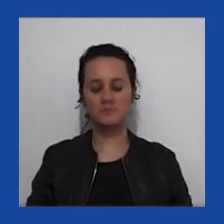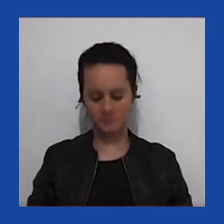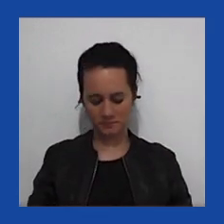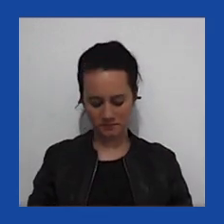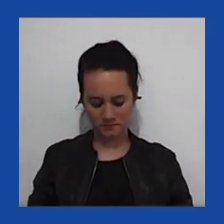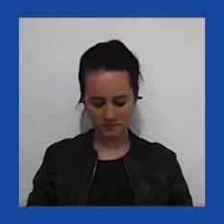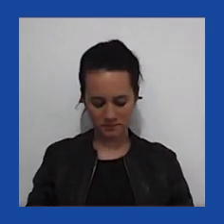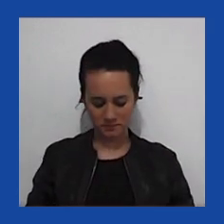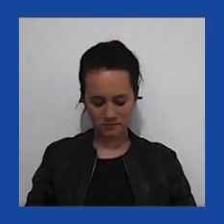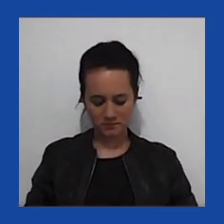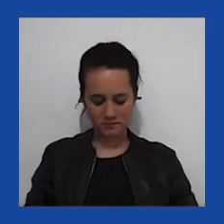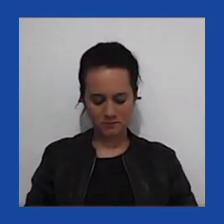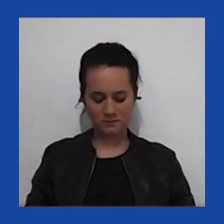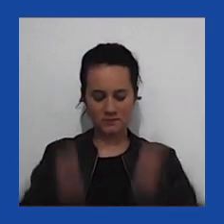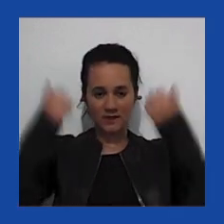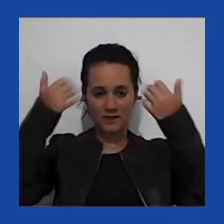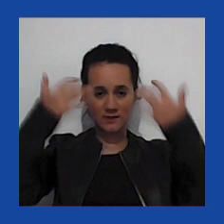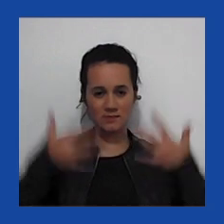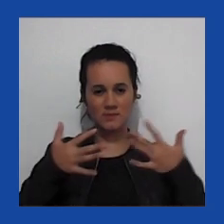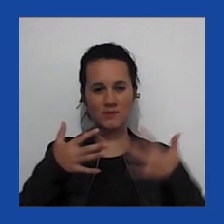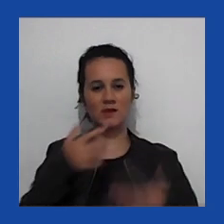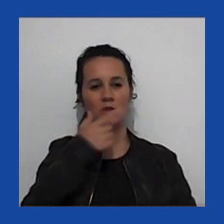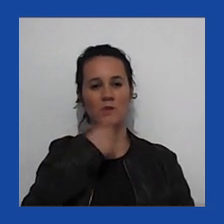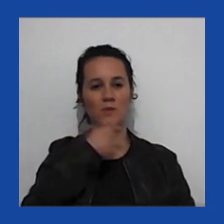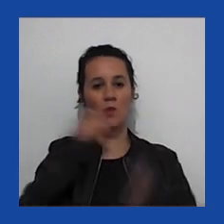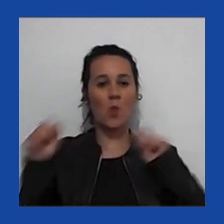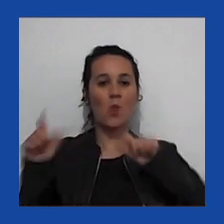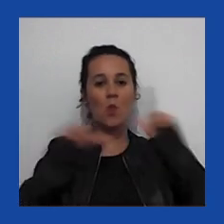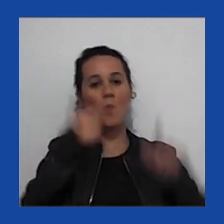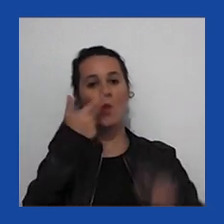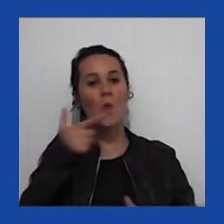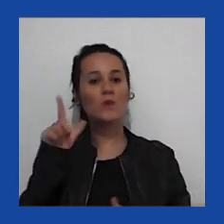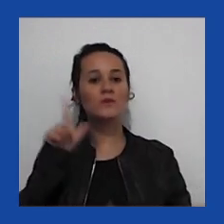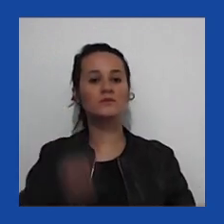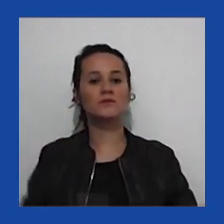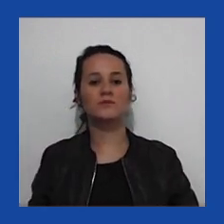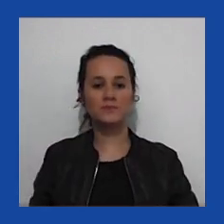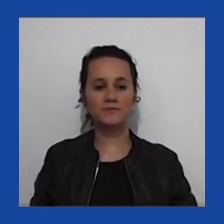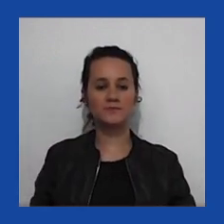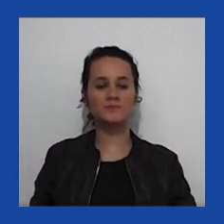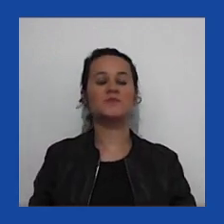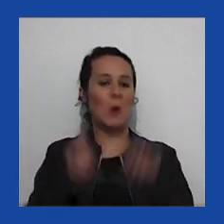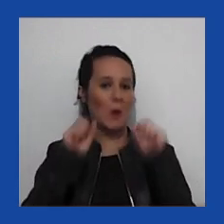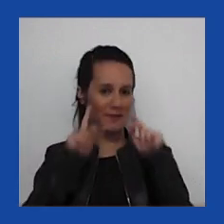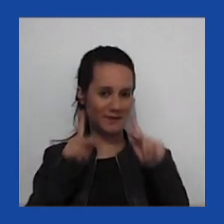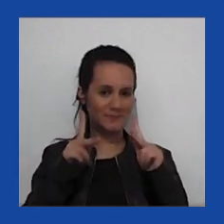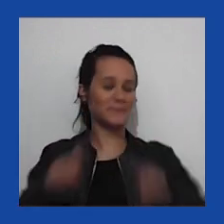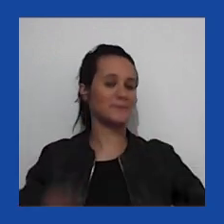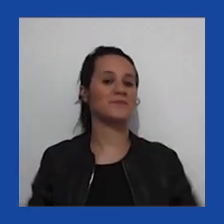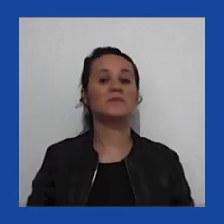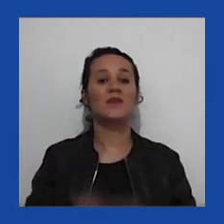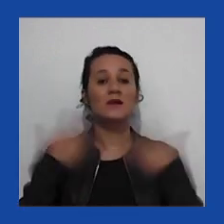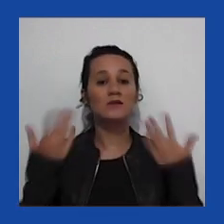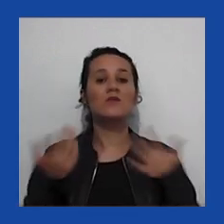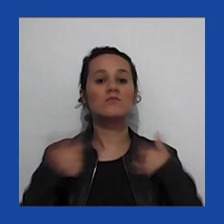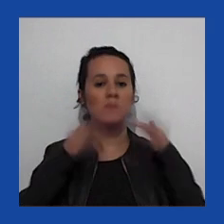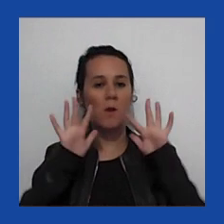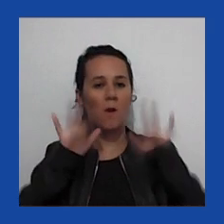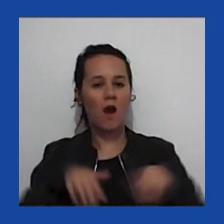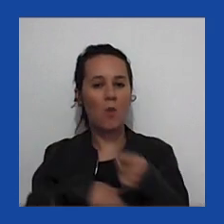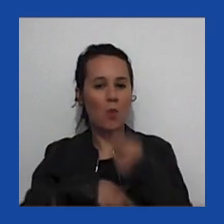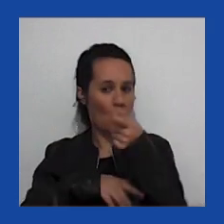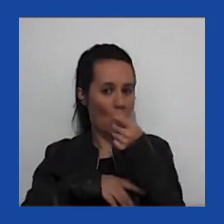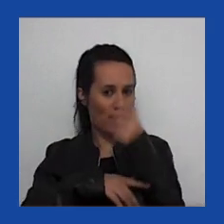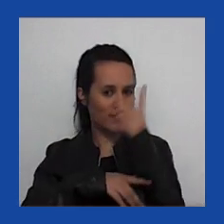Isso é Pepe Norris, se podemos passar para outro slide. Ah, ok. Eu prometo terminar em mais ou menos